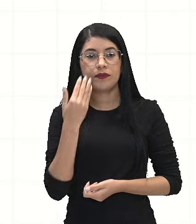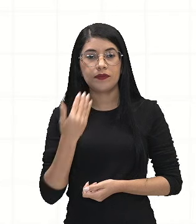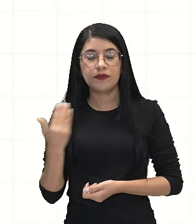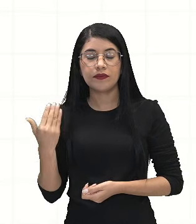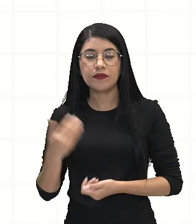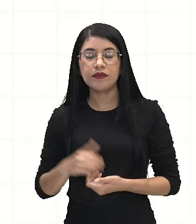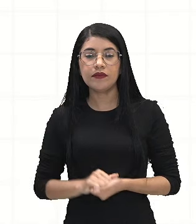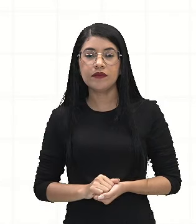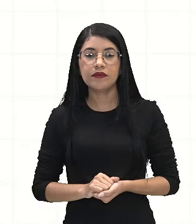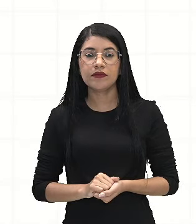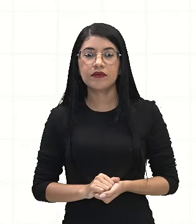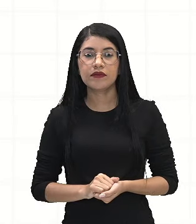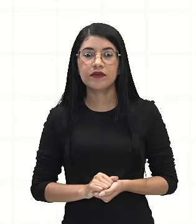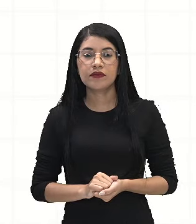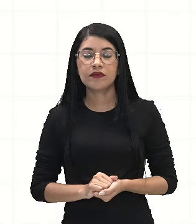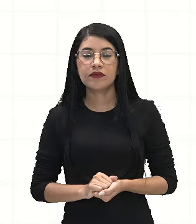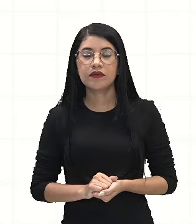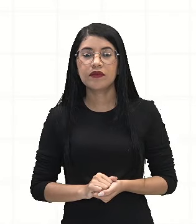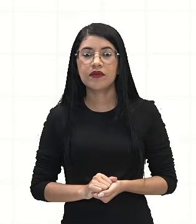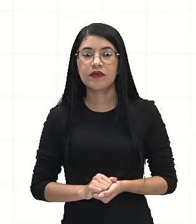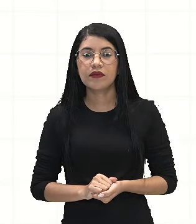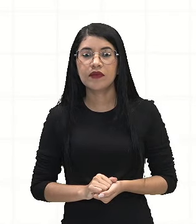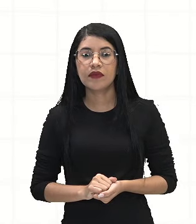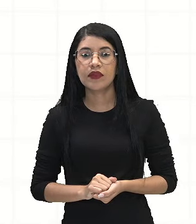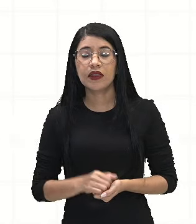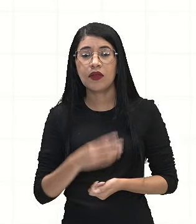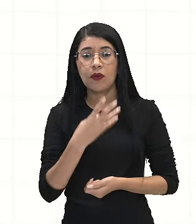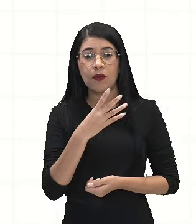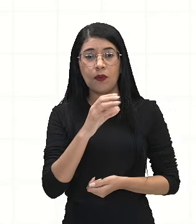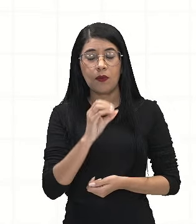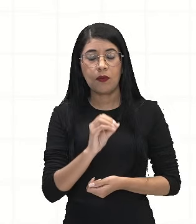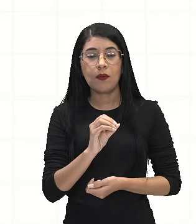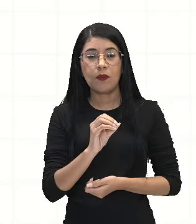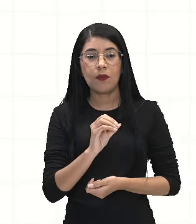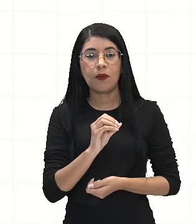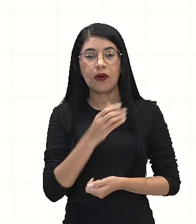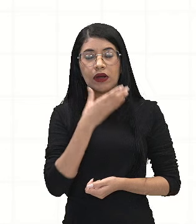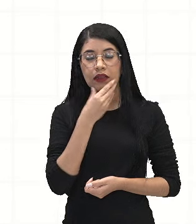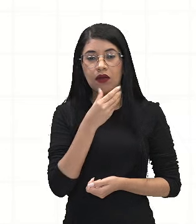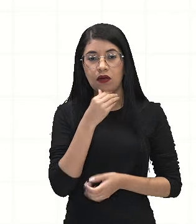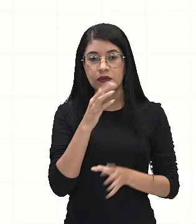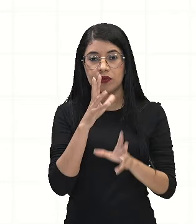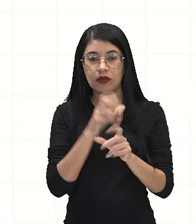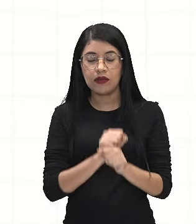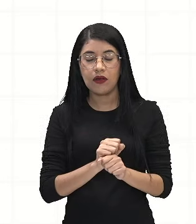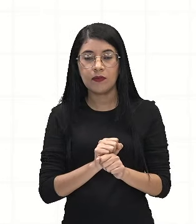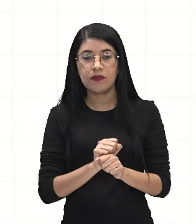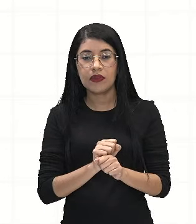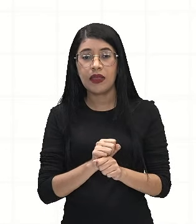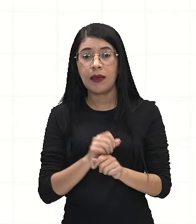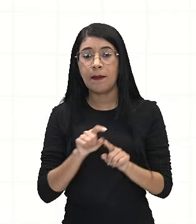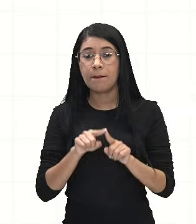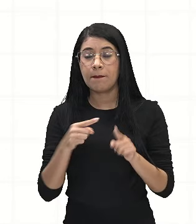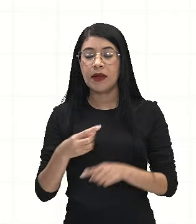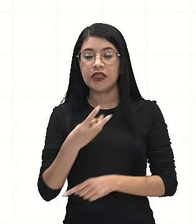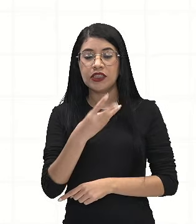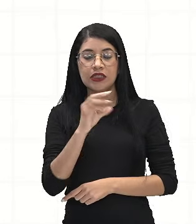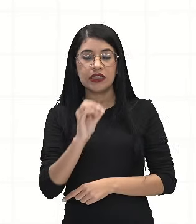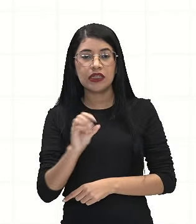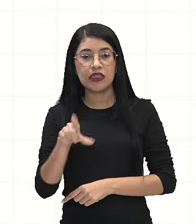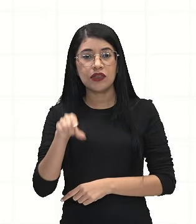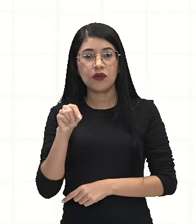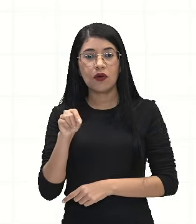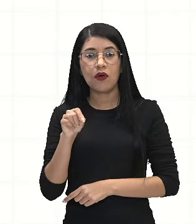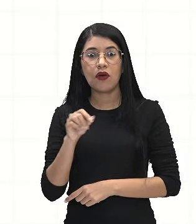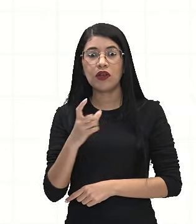Desses 40 homens, 30 preferem aí o perfume A e 10 preferem